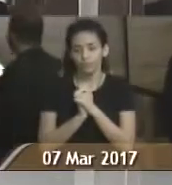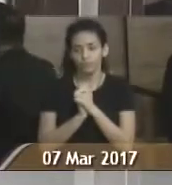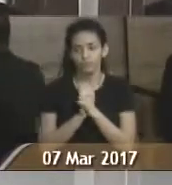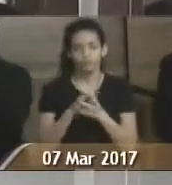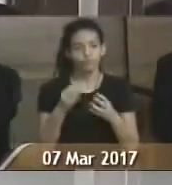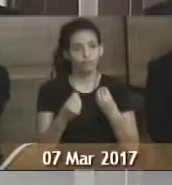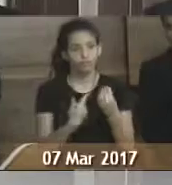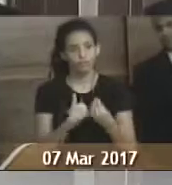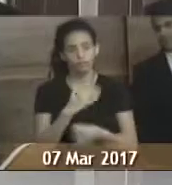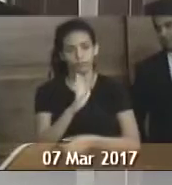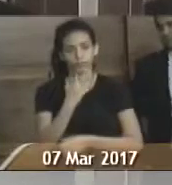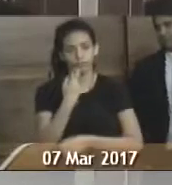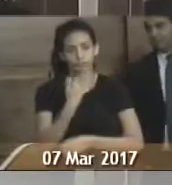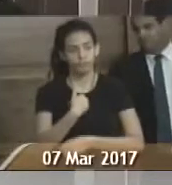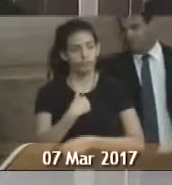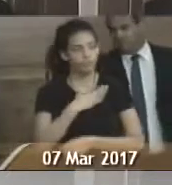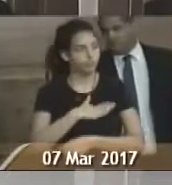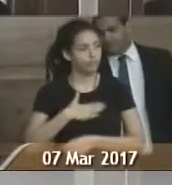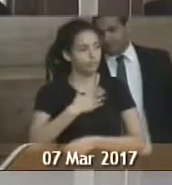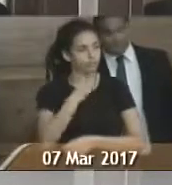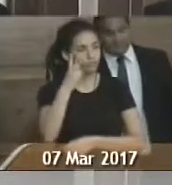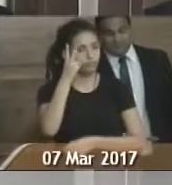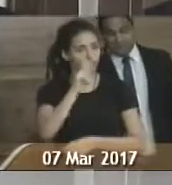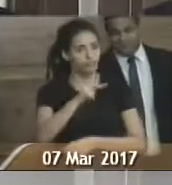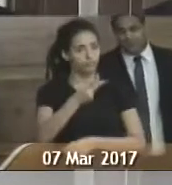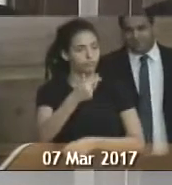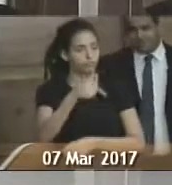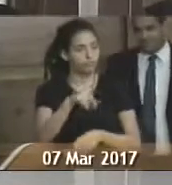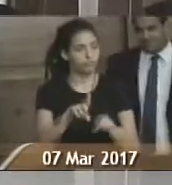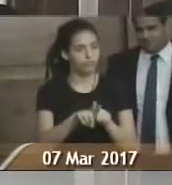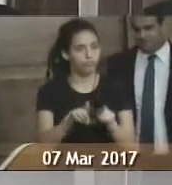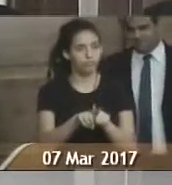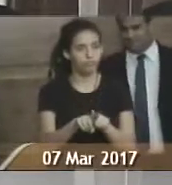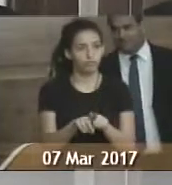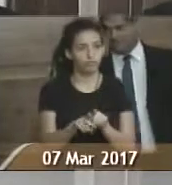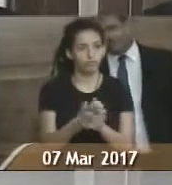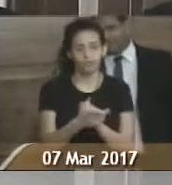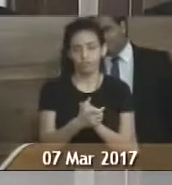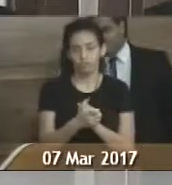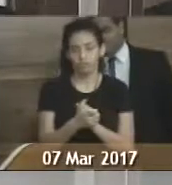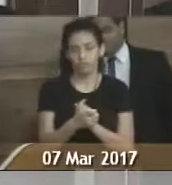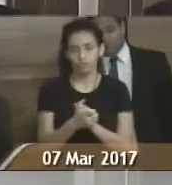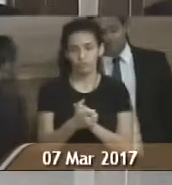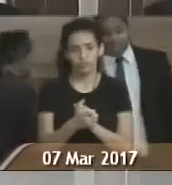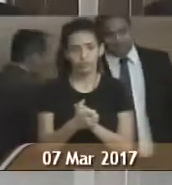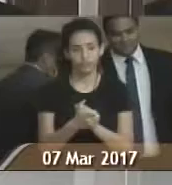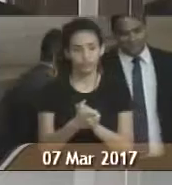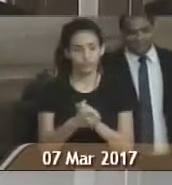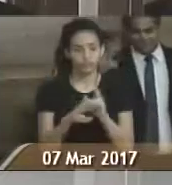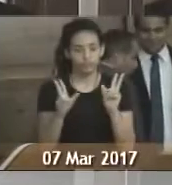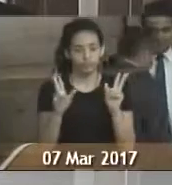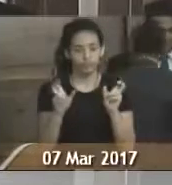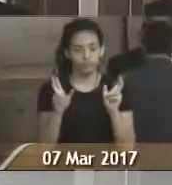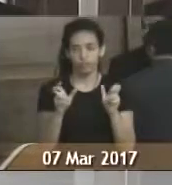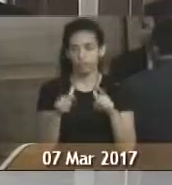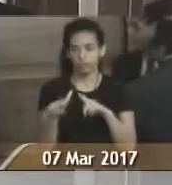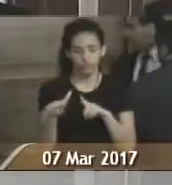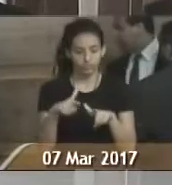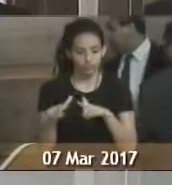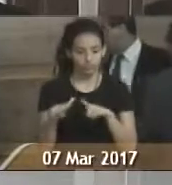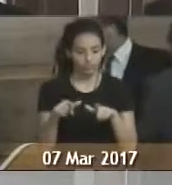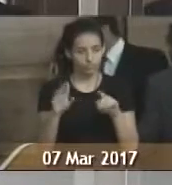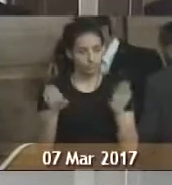Como eu falei, eu gostaria que o vereador Aline estivesse aqui, uma pauta também levantada pela vereadora Jane Veiga, acerca da questão dos trabalhadores